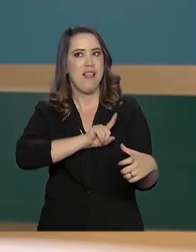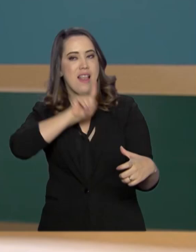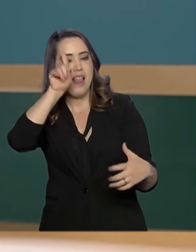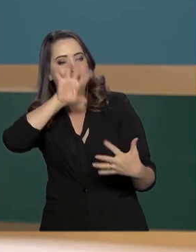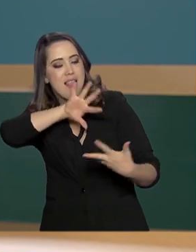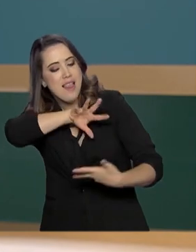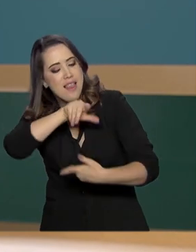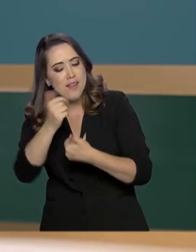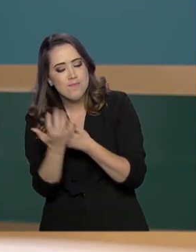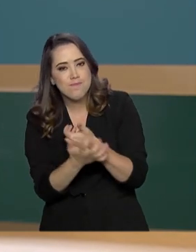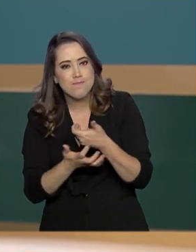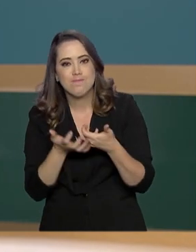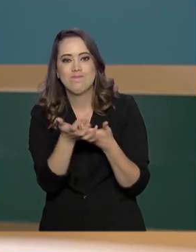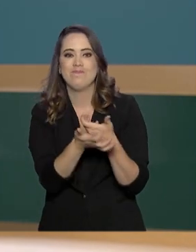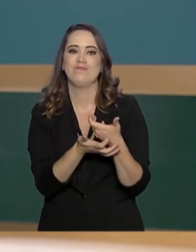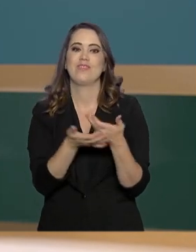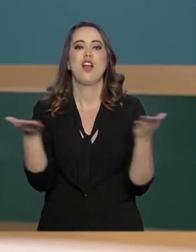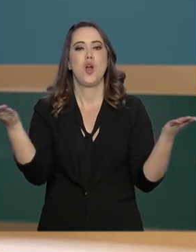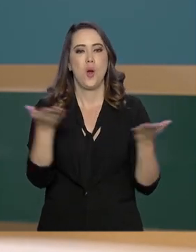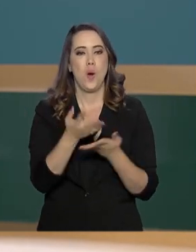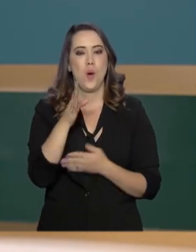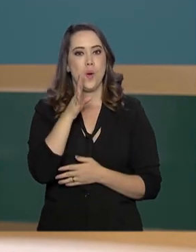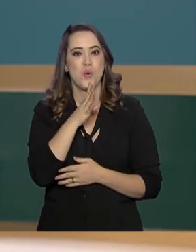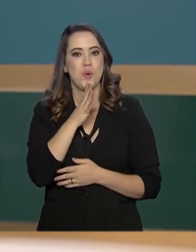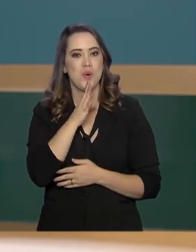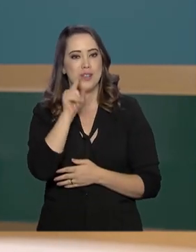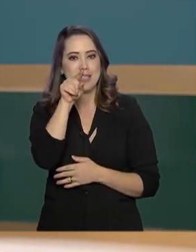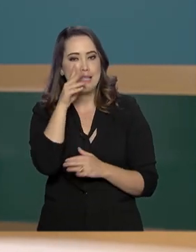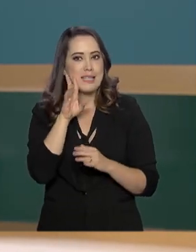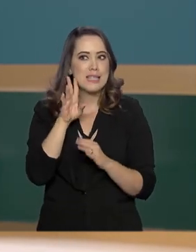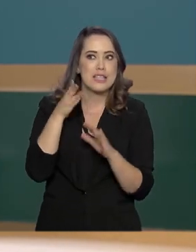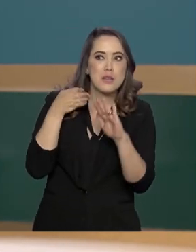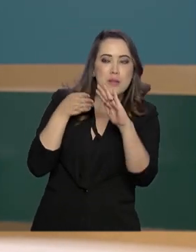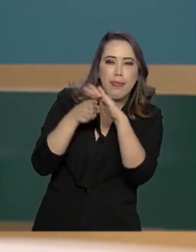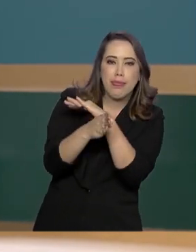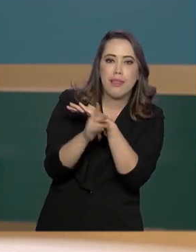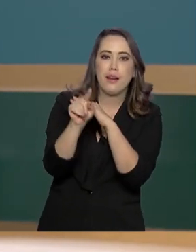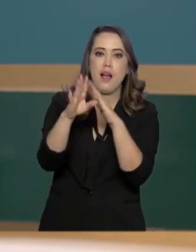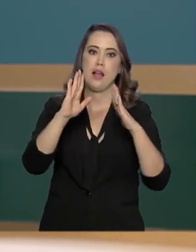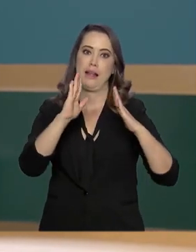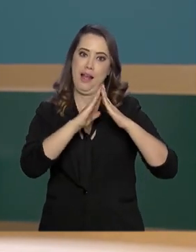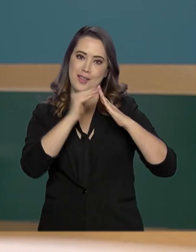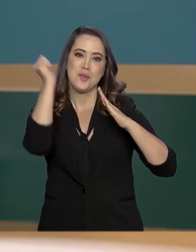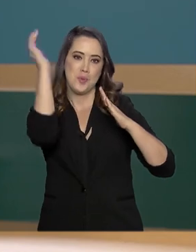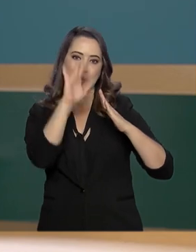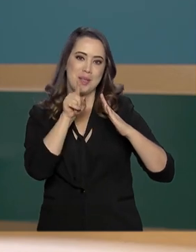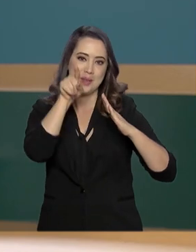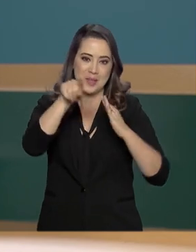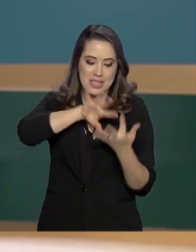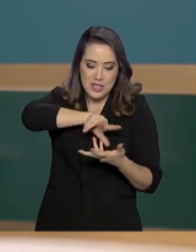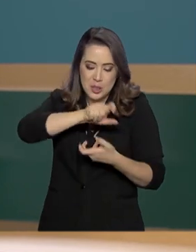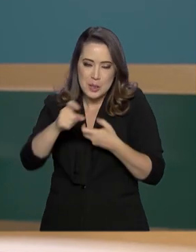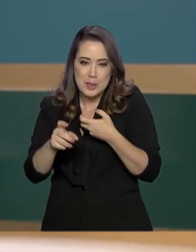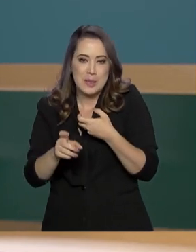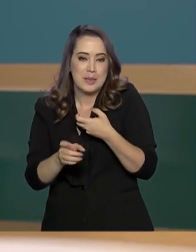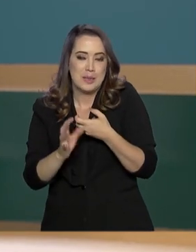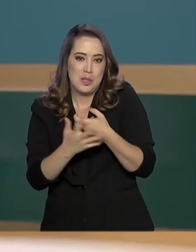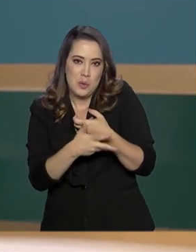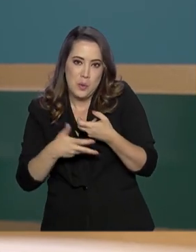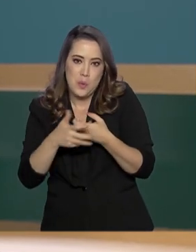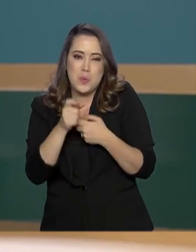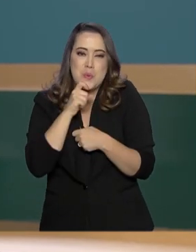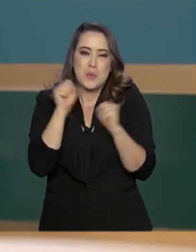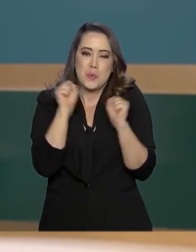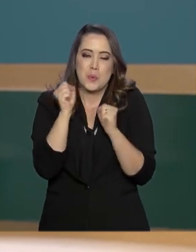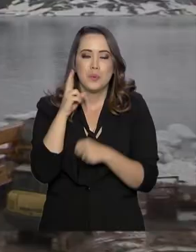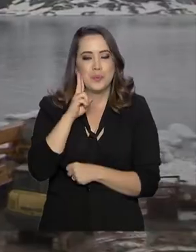Ferraz, lá na Antártica. Hoje, vamos conhecer por dentro a Casa Brasileira no Continente Gelado, na companhia do repórter Maurício